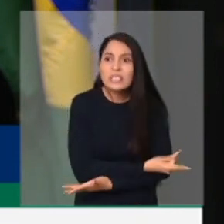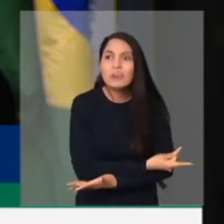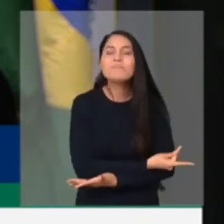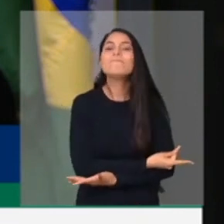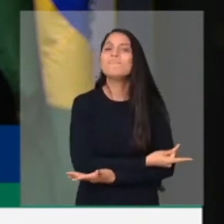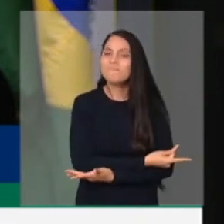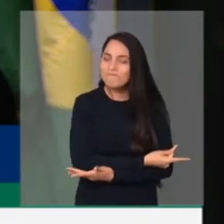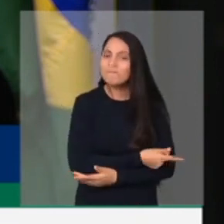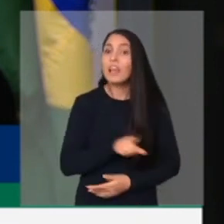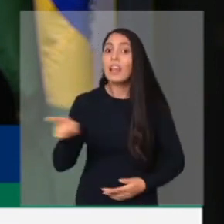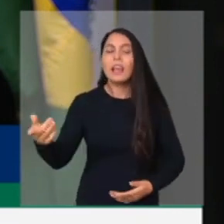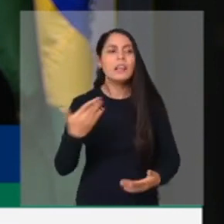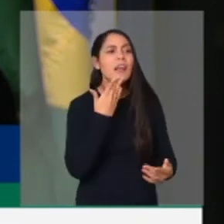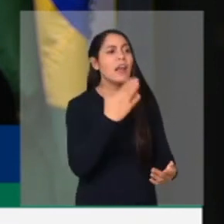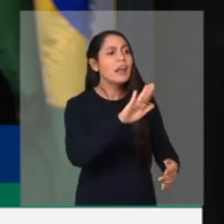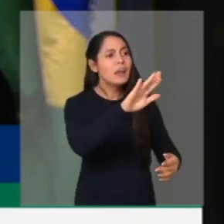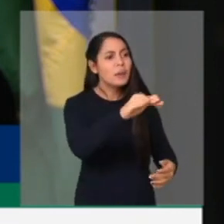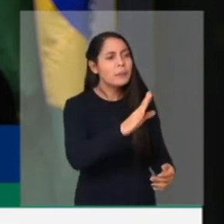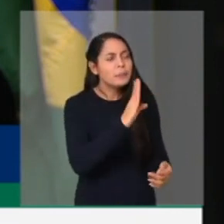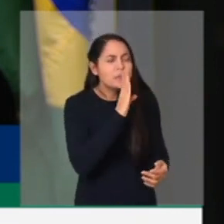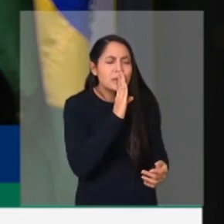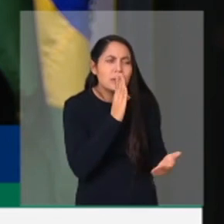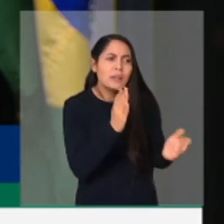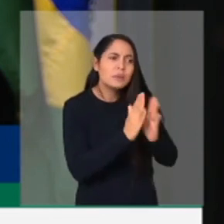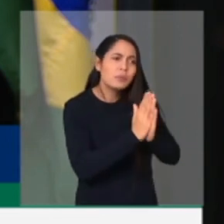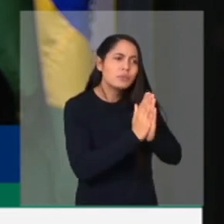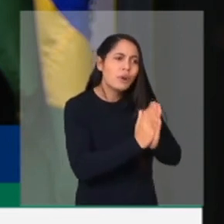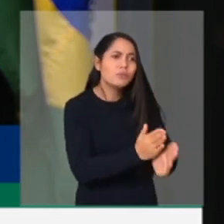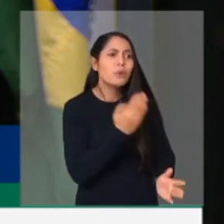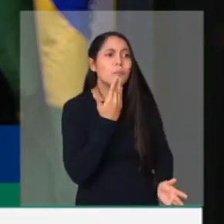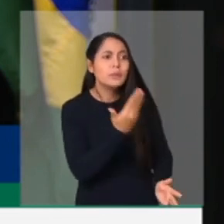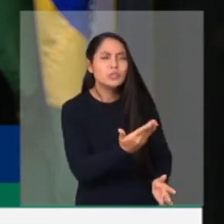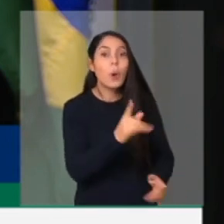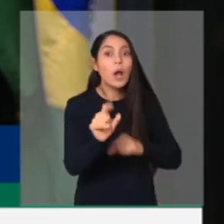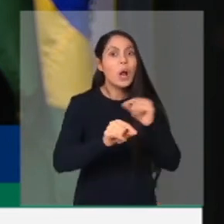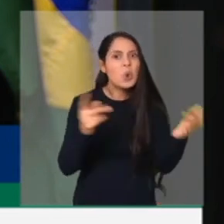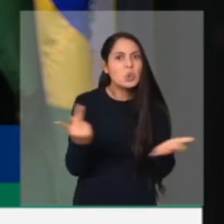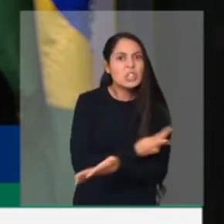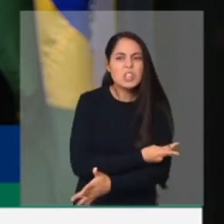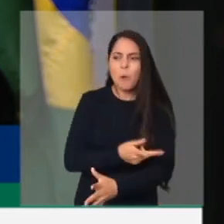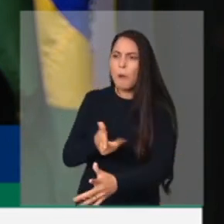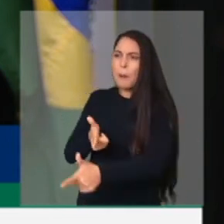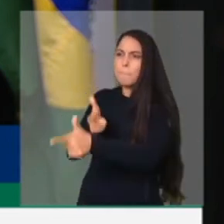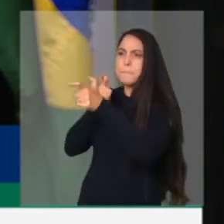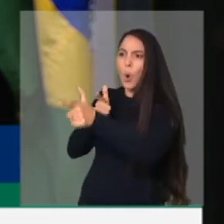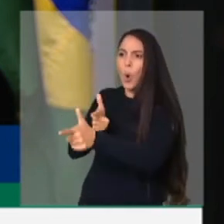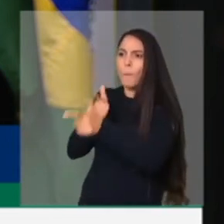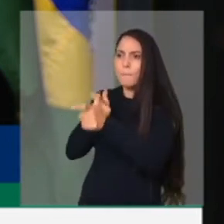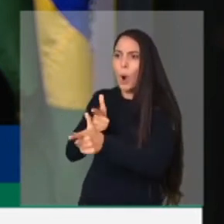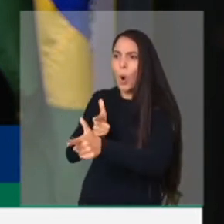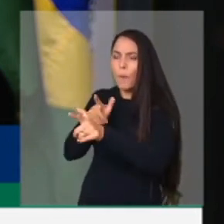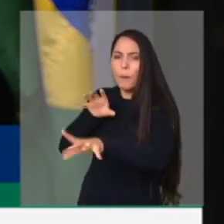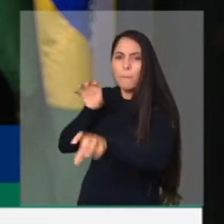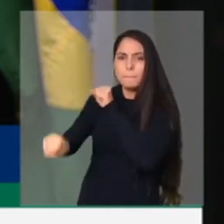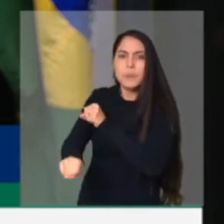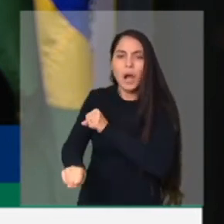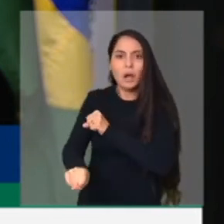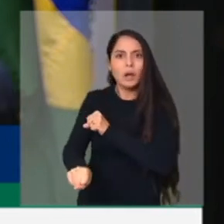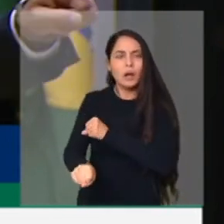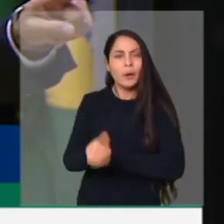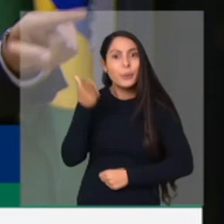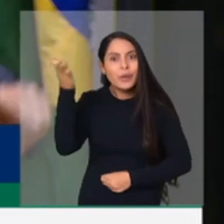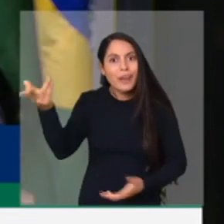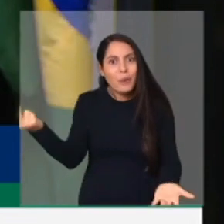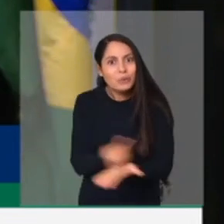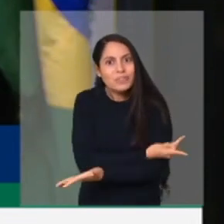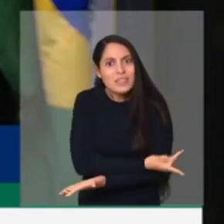Após pedir silêncio, ele foi alvejado, foi executado. Isso sim é uma execução. E